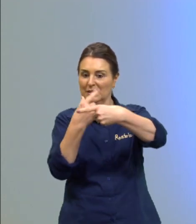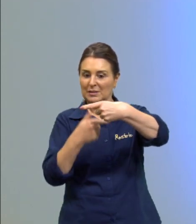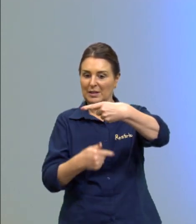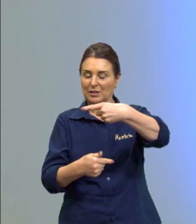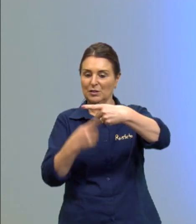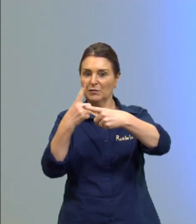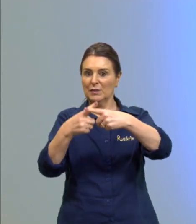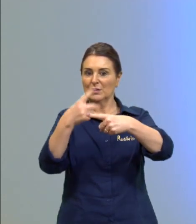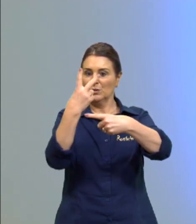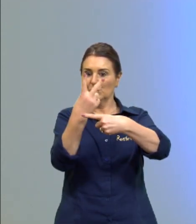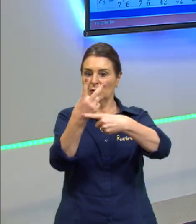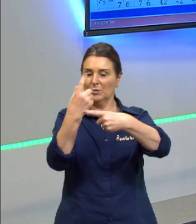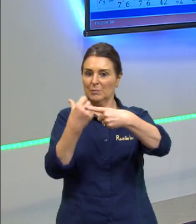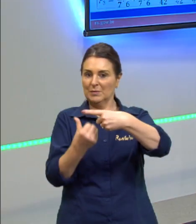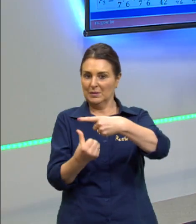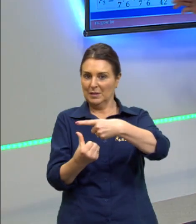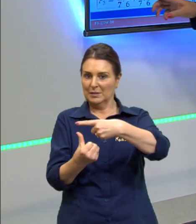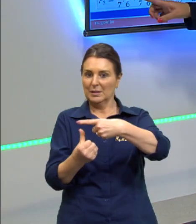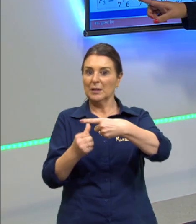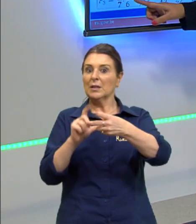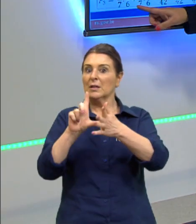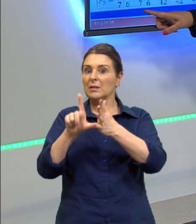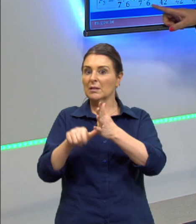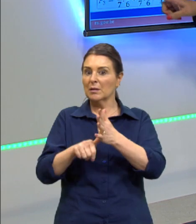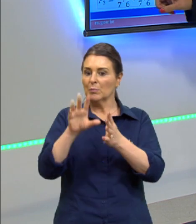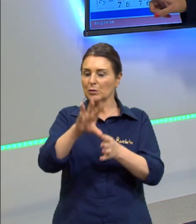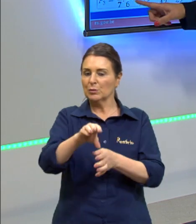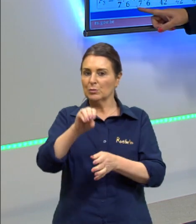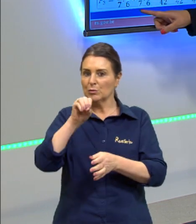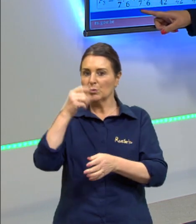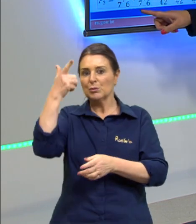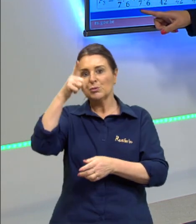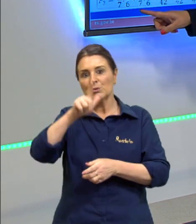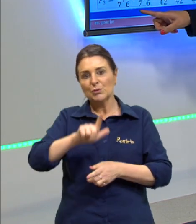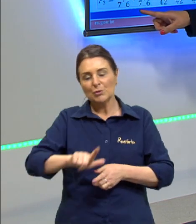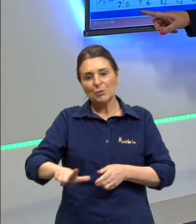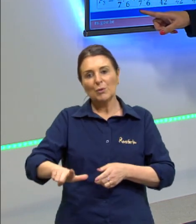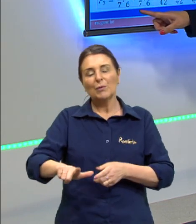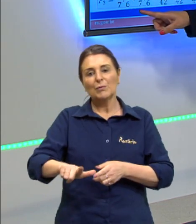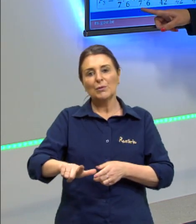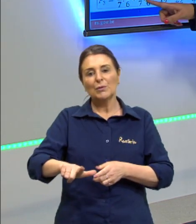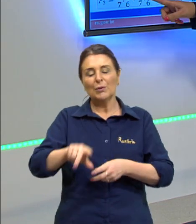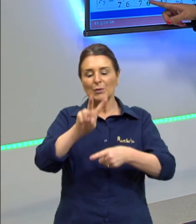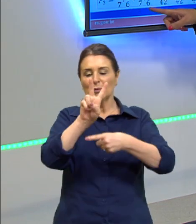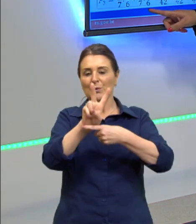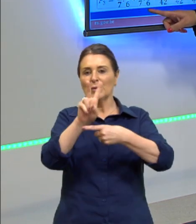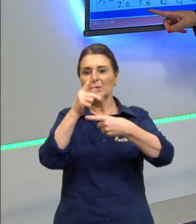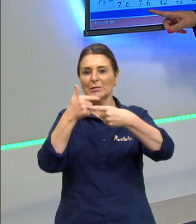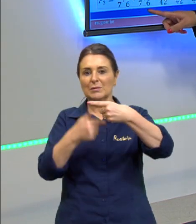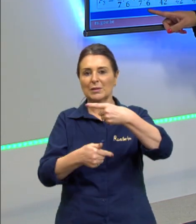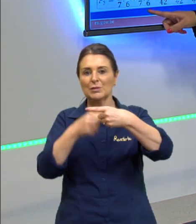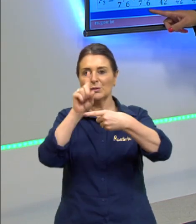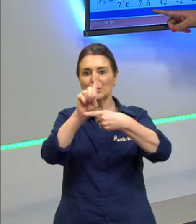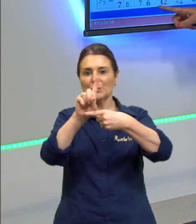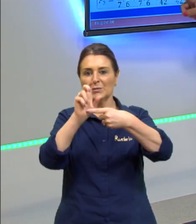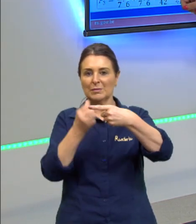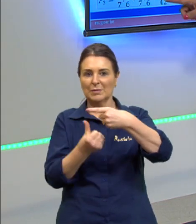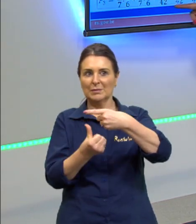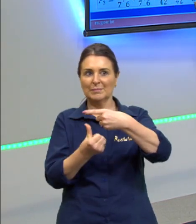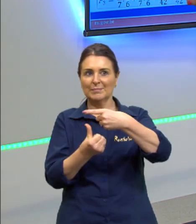para seis e depois que eu fizer essa retirada novamente o segundo evento dois para sete e um para seis